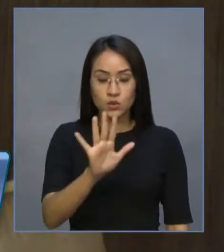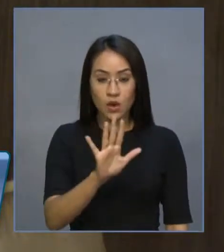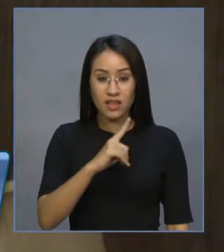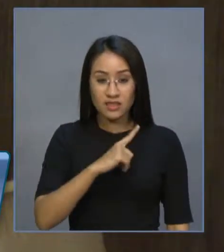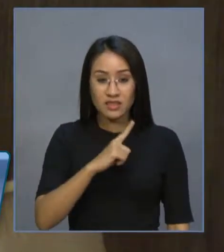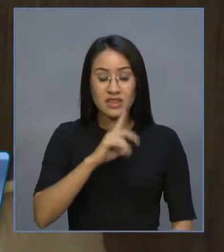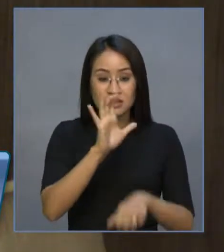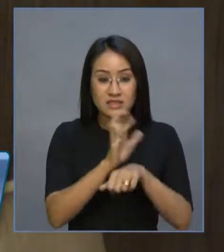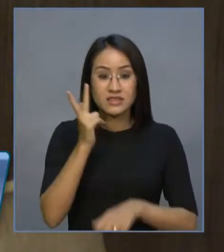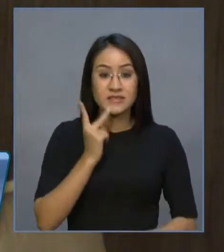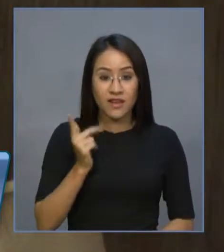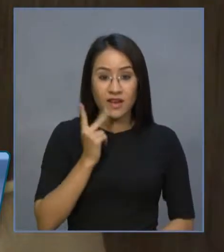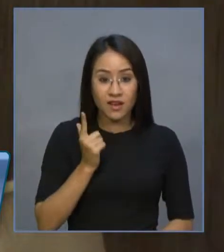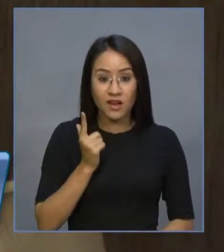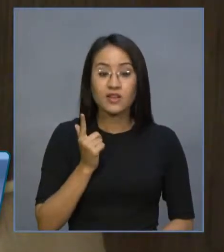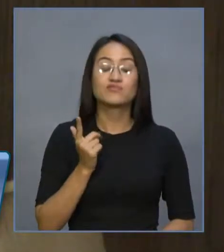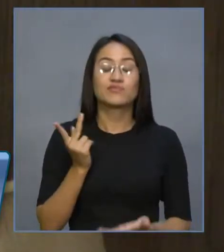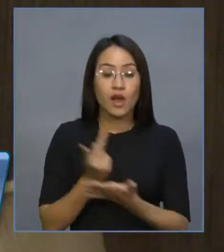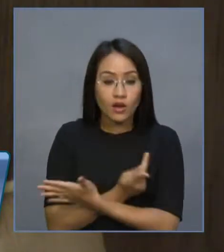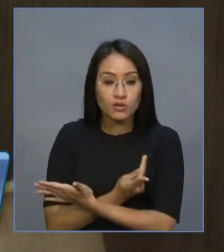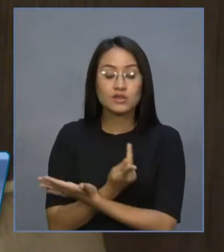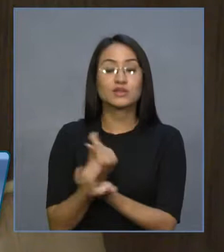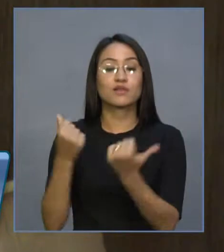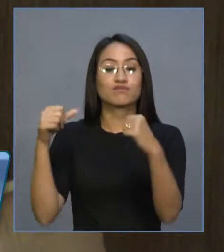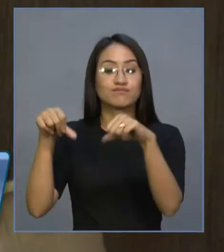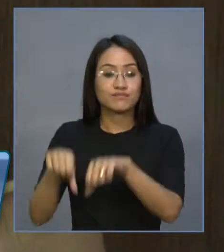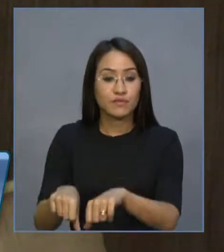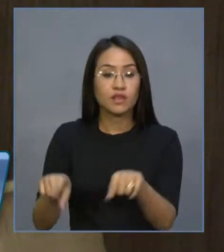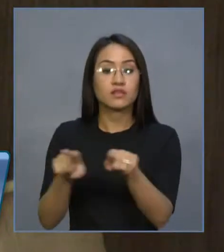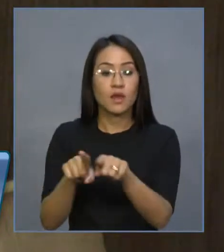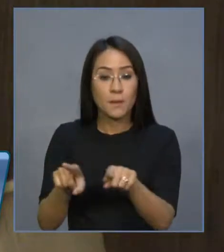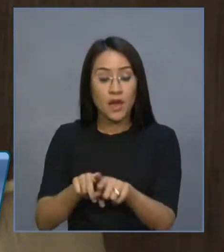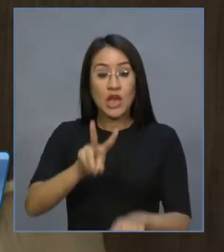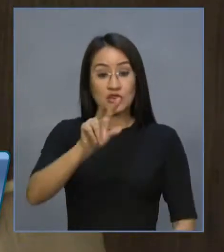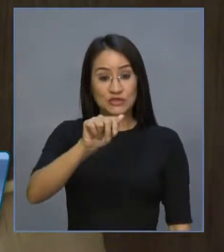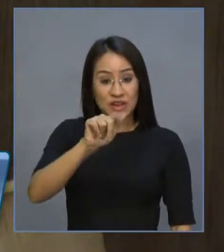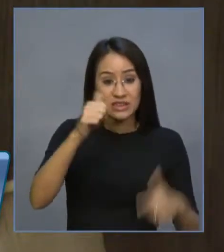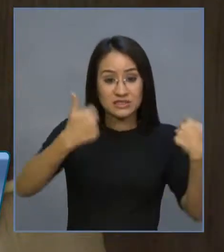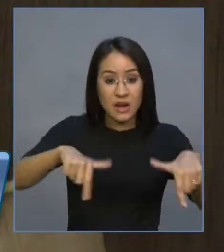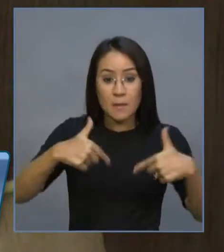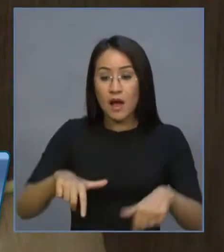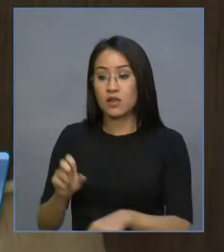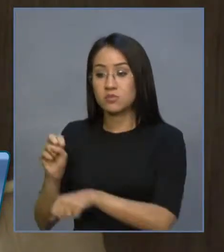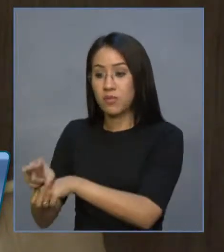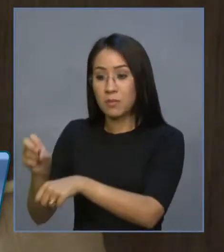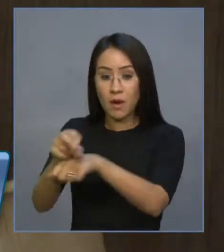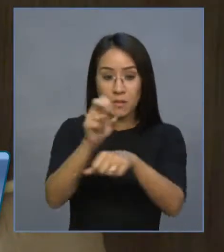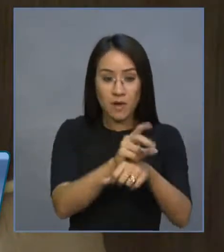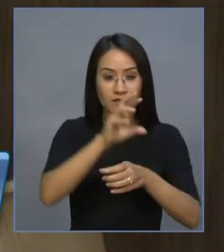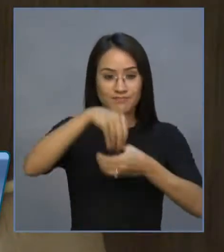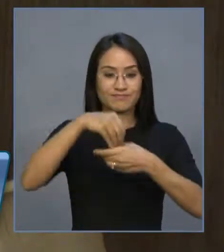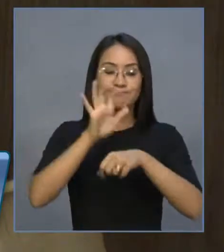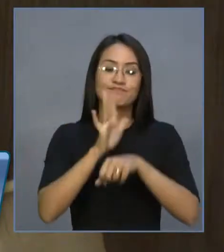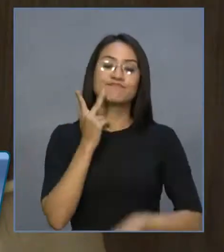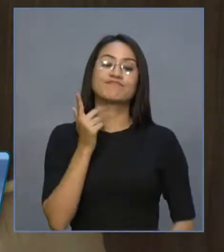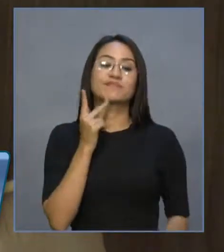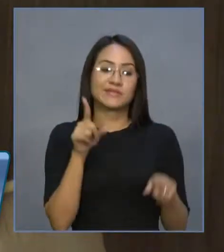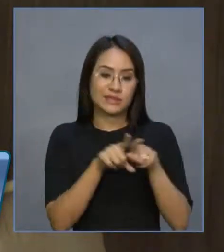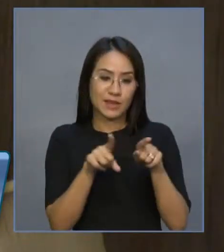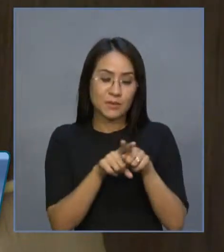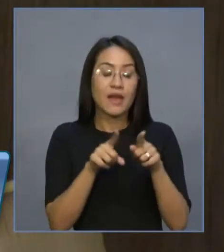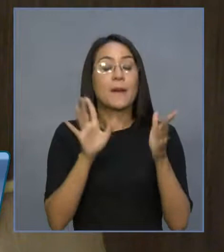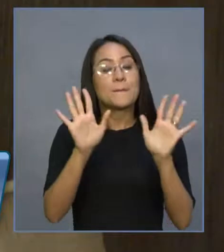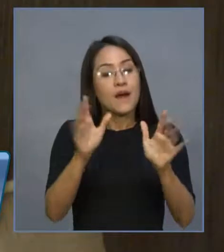também para ter fechamento de postos de trabalho. E nós vimos, no ano de 2016,